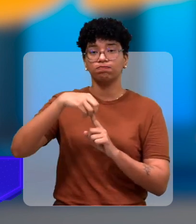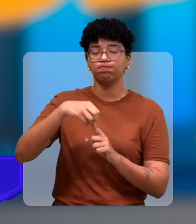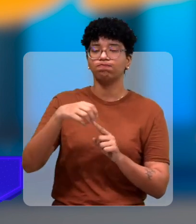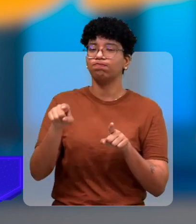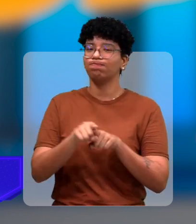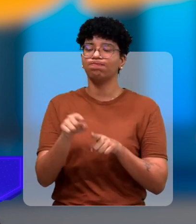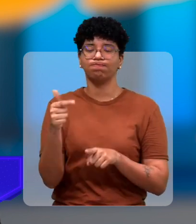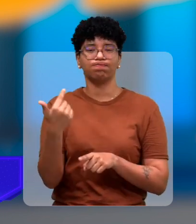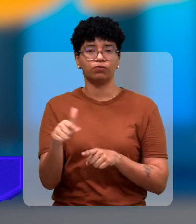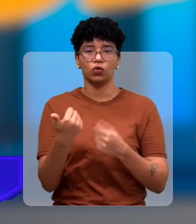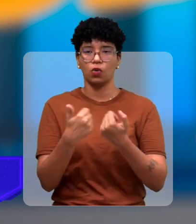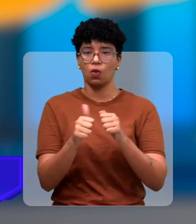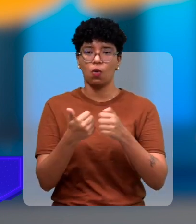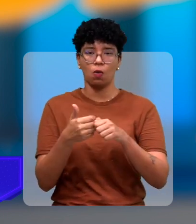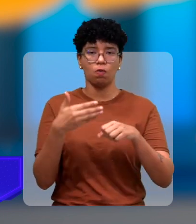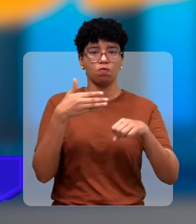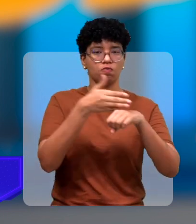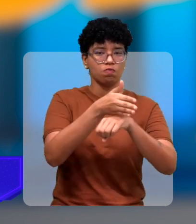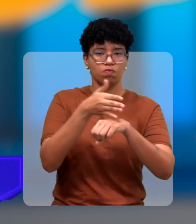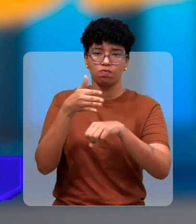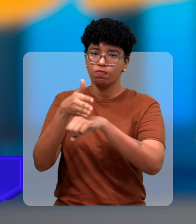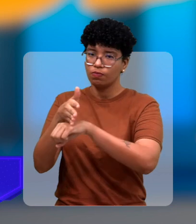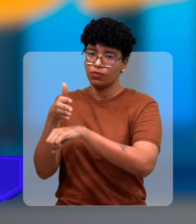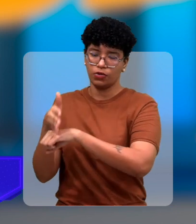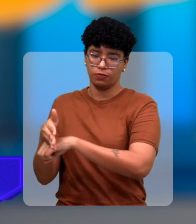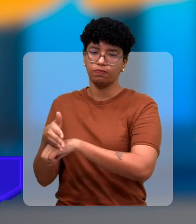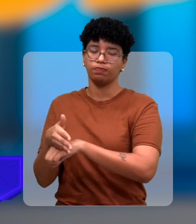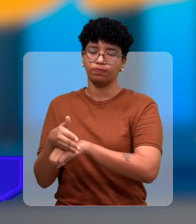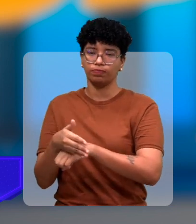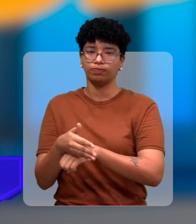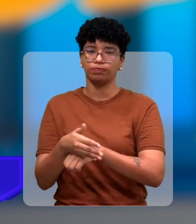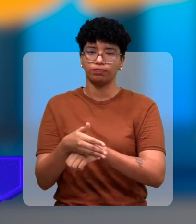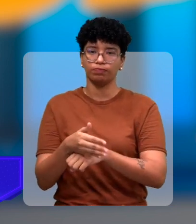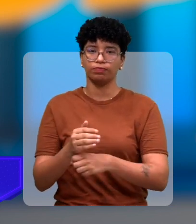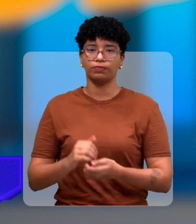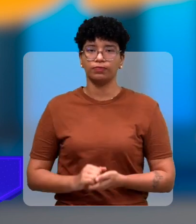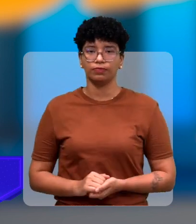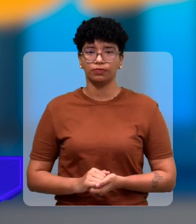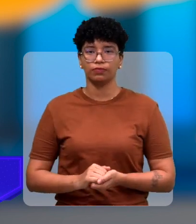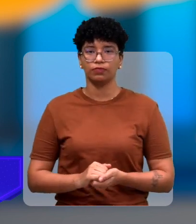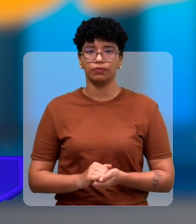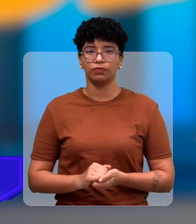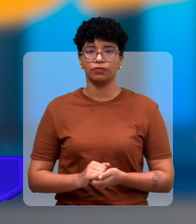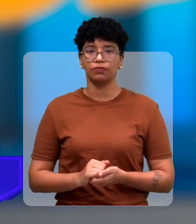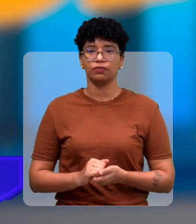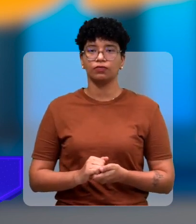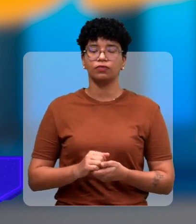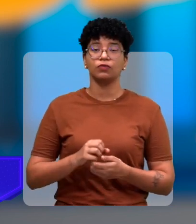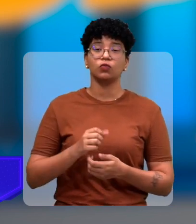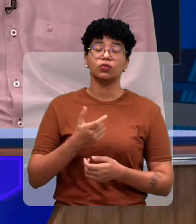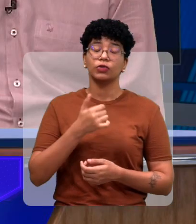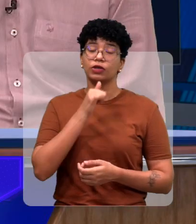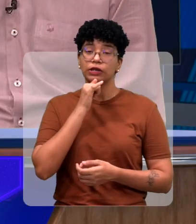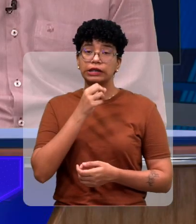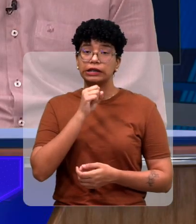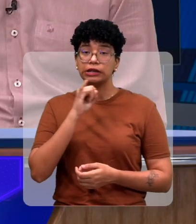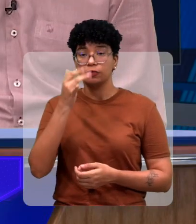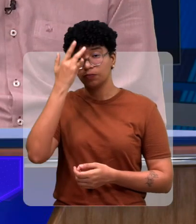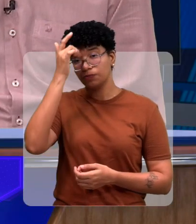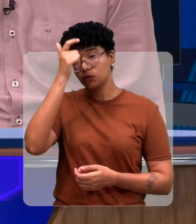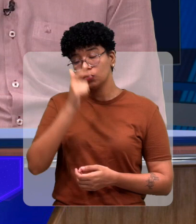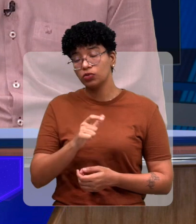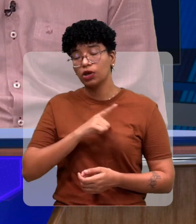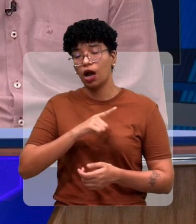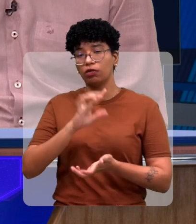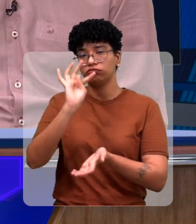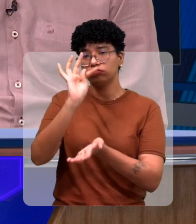novas que elas ficaram sem serventia, né? Porque não passa mais ônibus lá. E aí como é está fazendo? Por exemplo, quem está